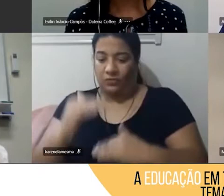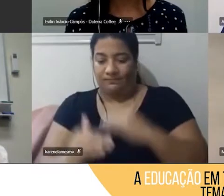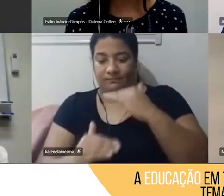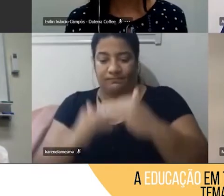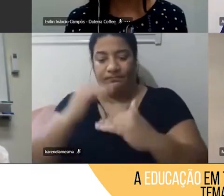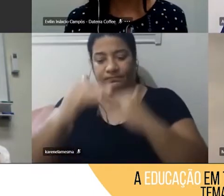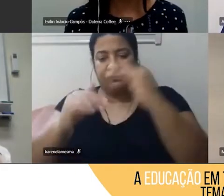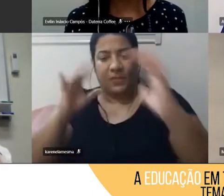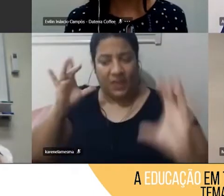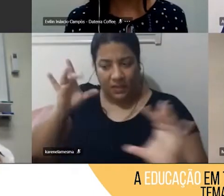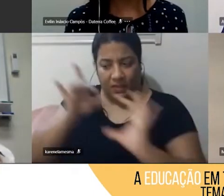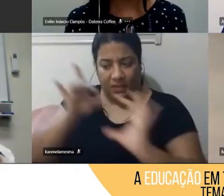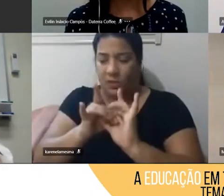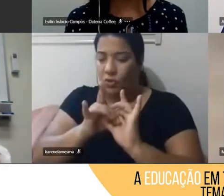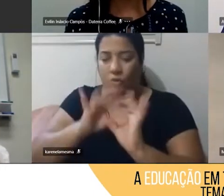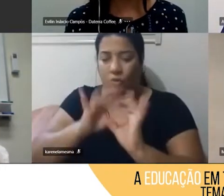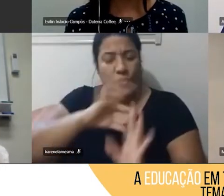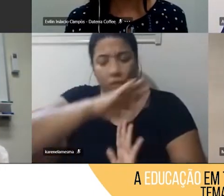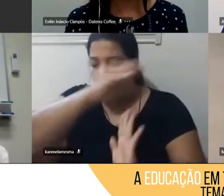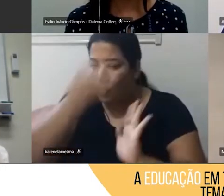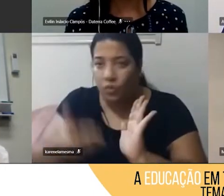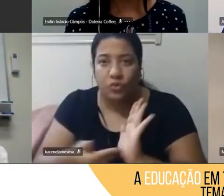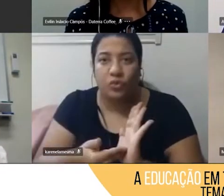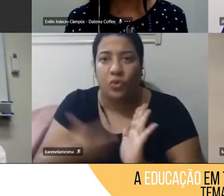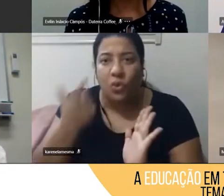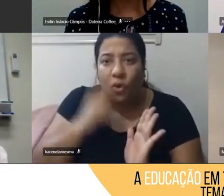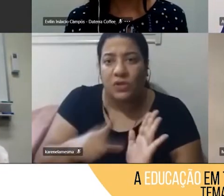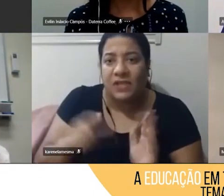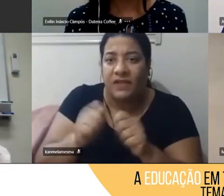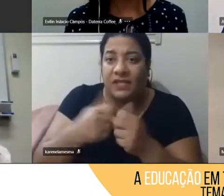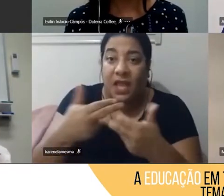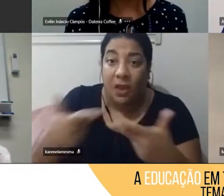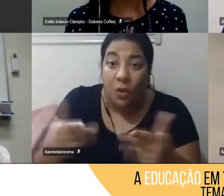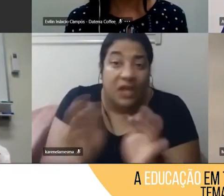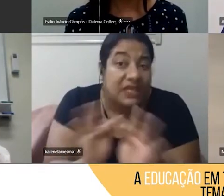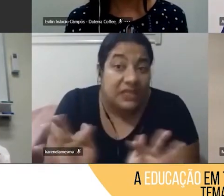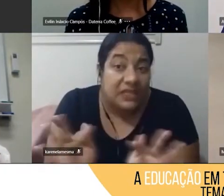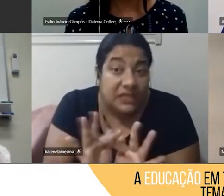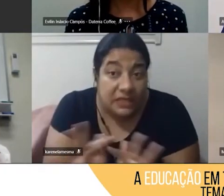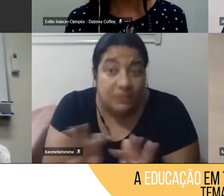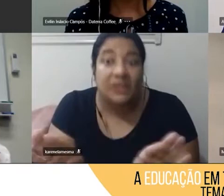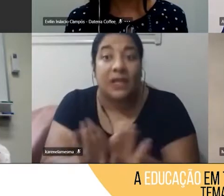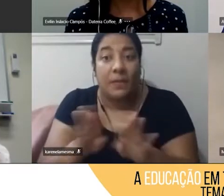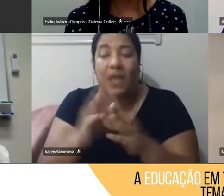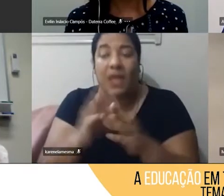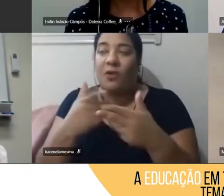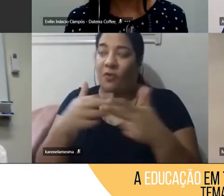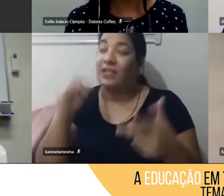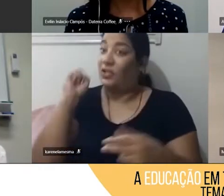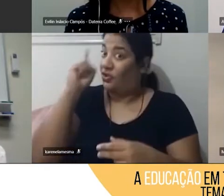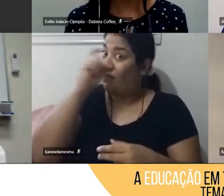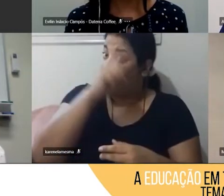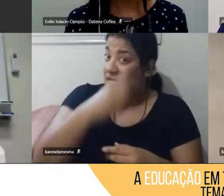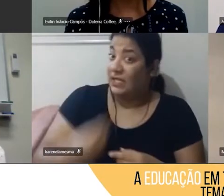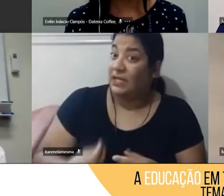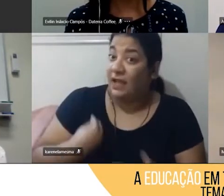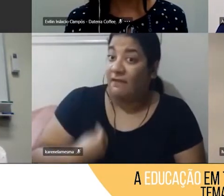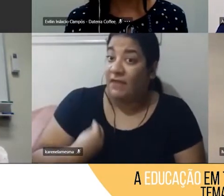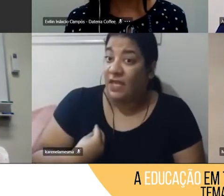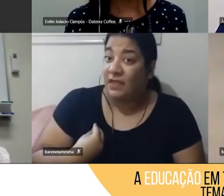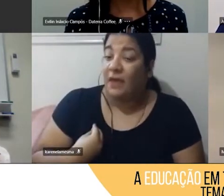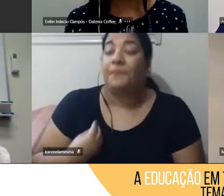para que ele dê conta de demandas simples e demandas complexas da vida. Que também, a gente